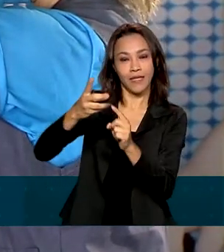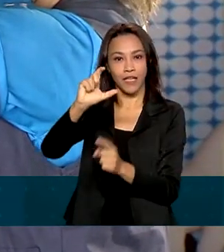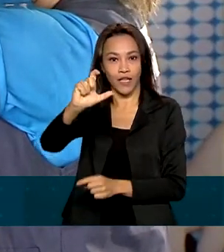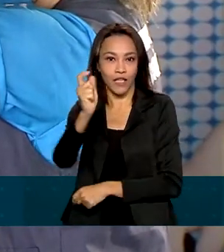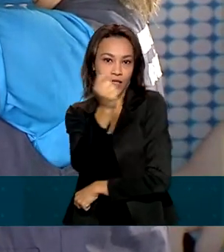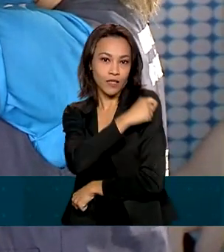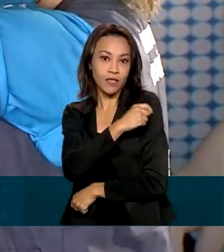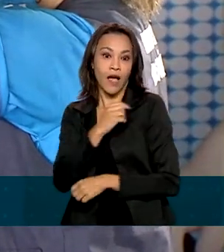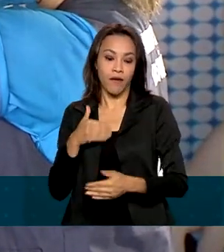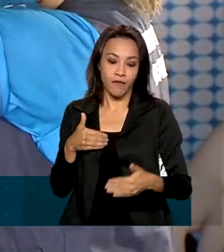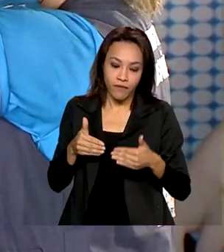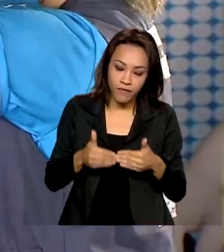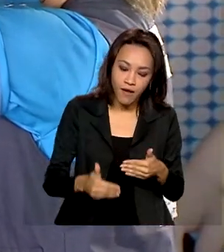o dia 26 de novembro. campanha segue até de novembro.